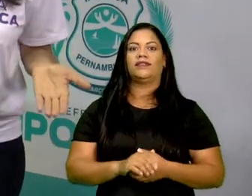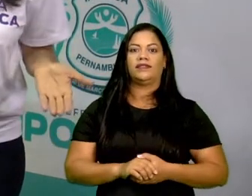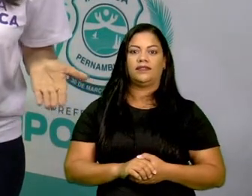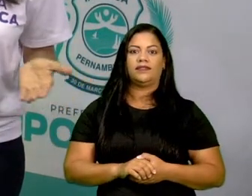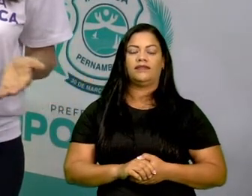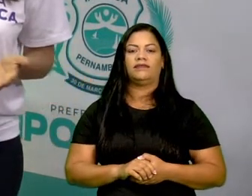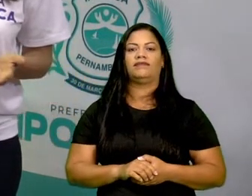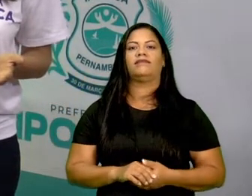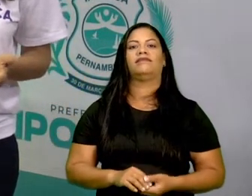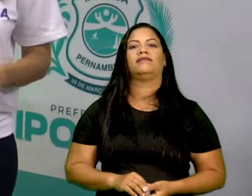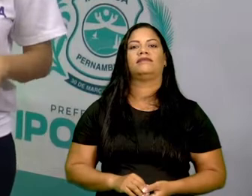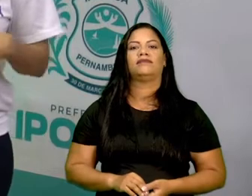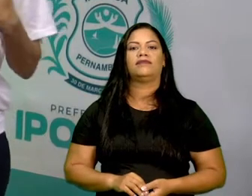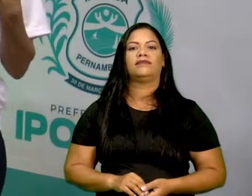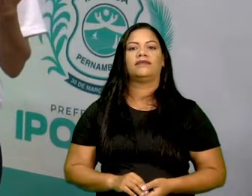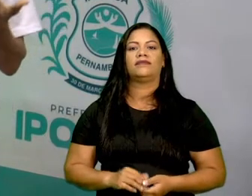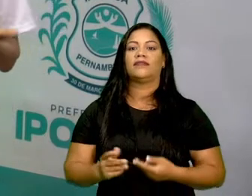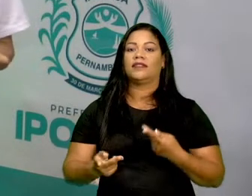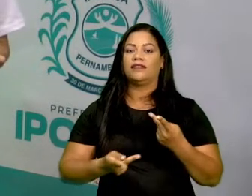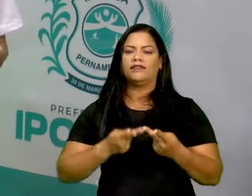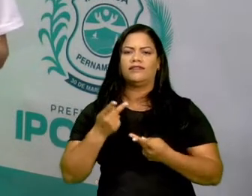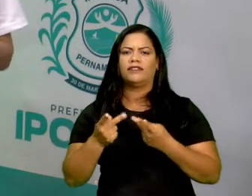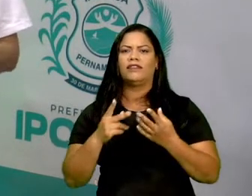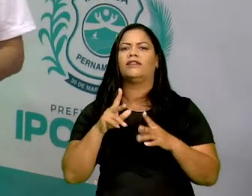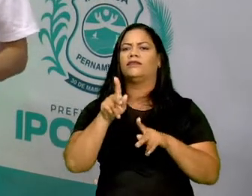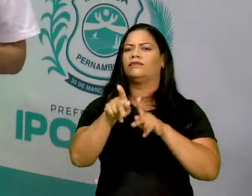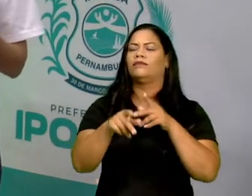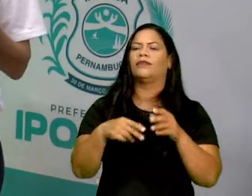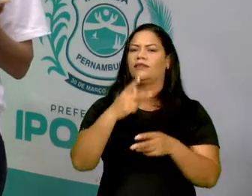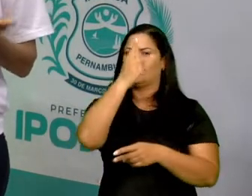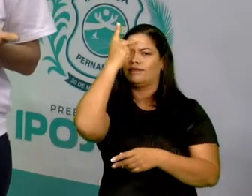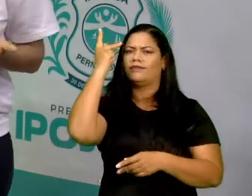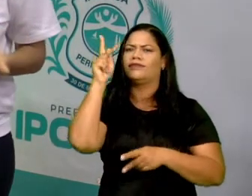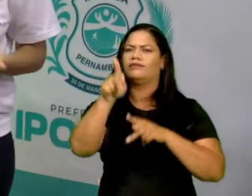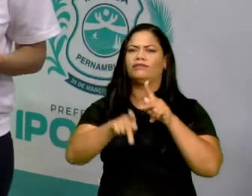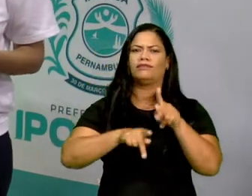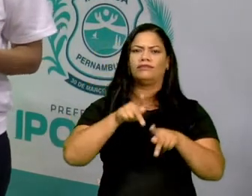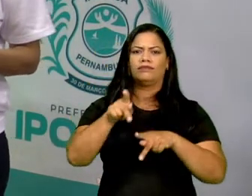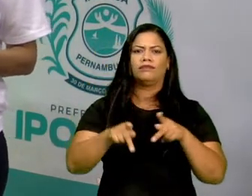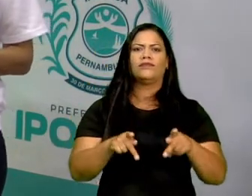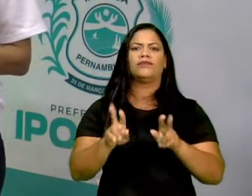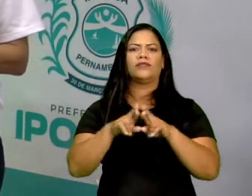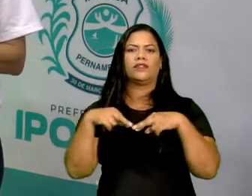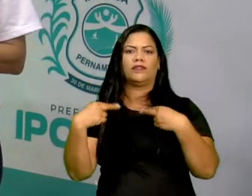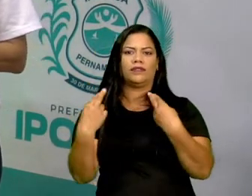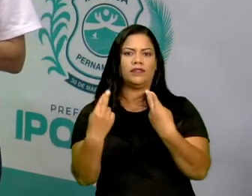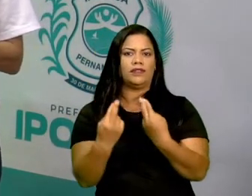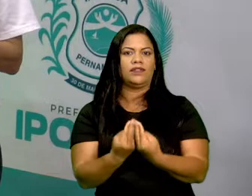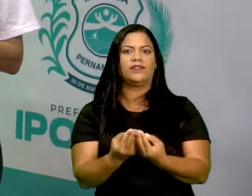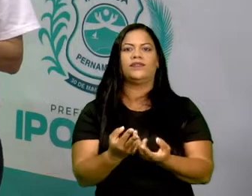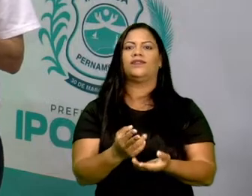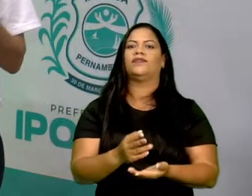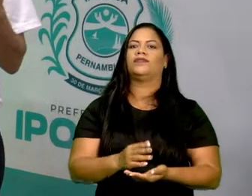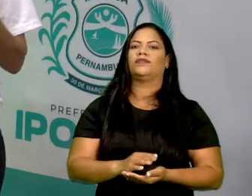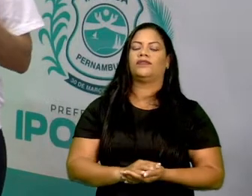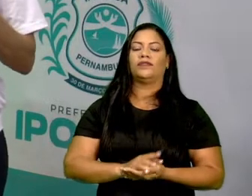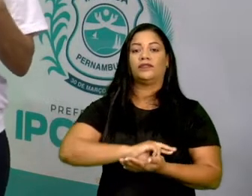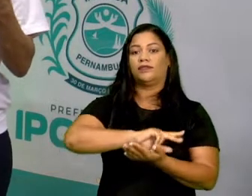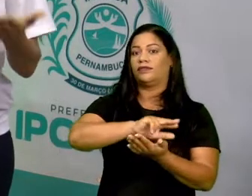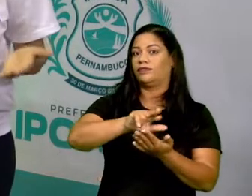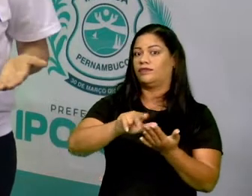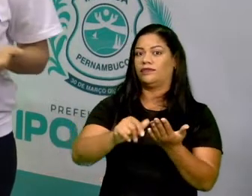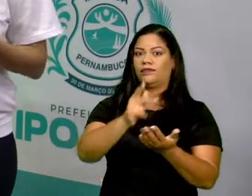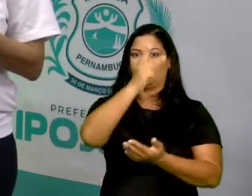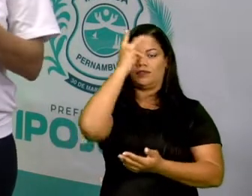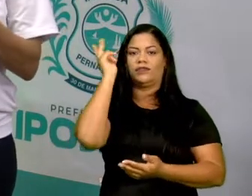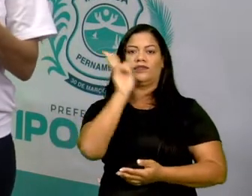expediente, falando com o povo, com as reuniões, com outras pessoas, com